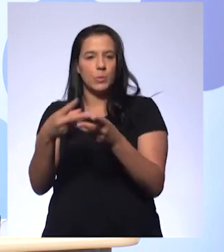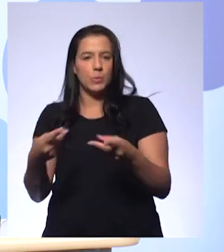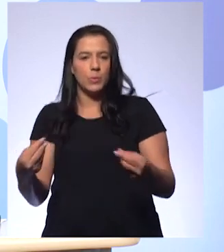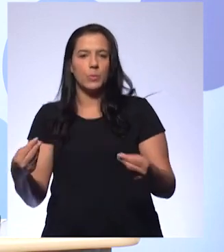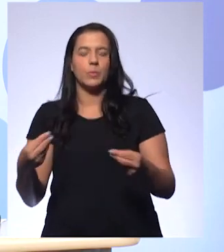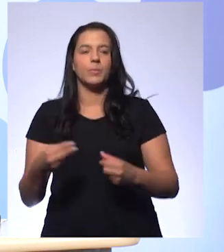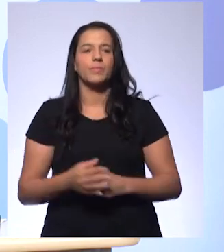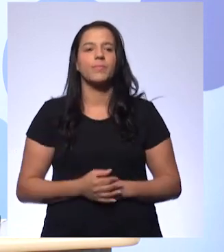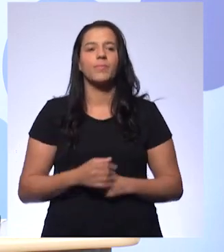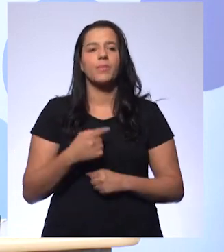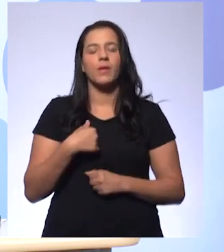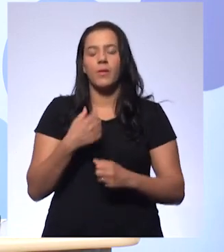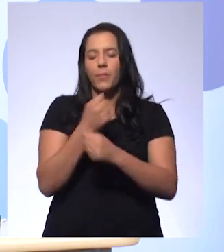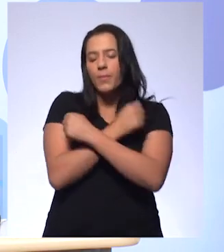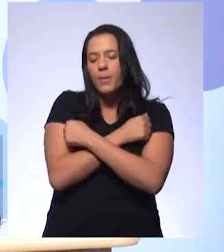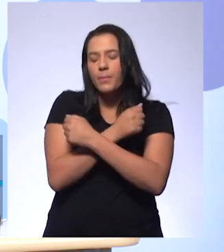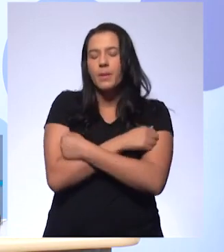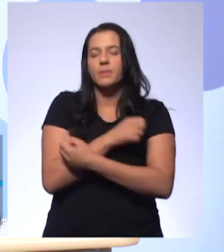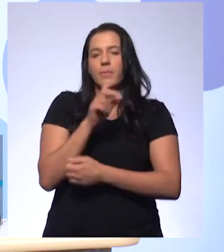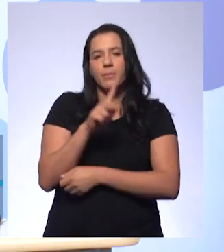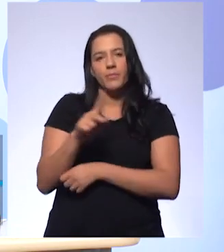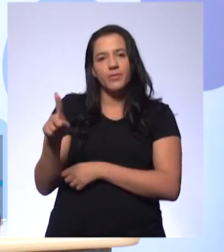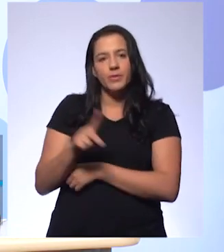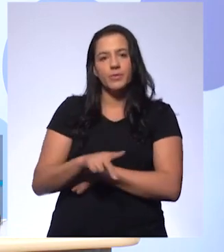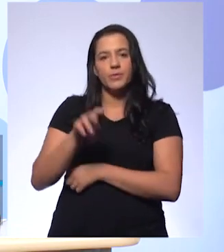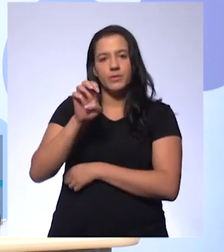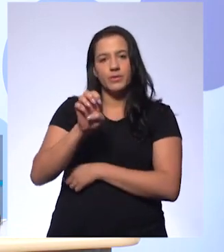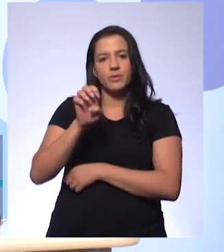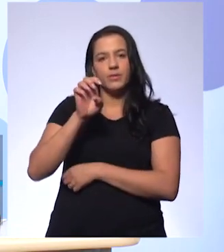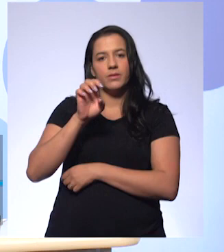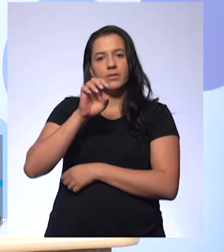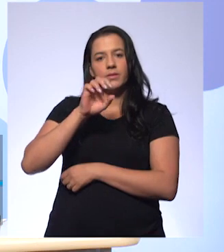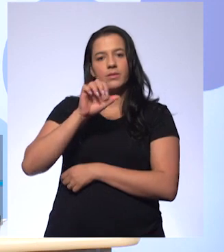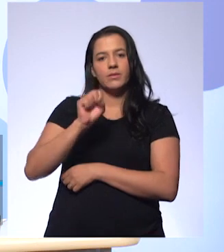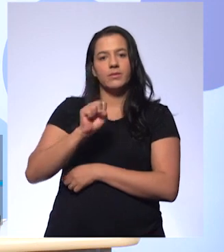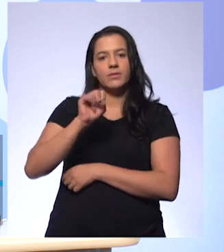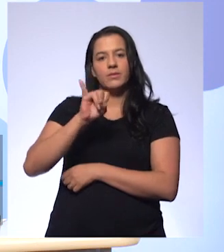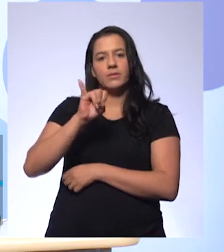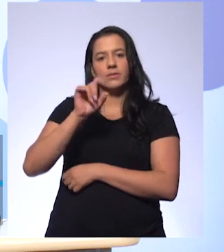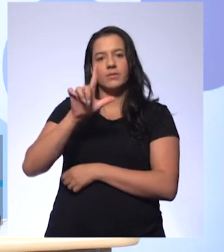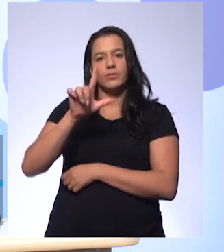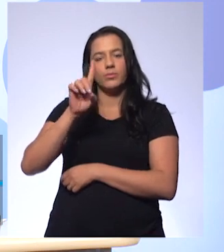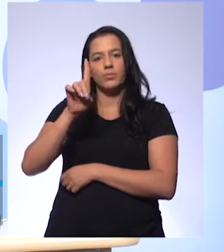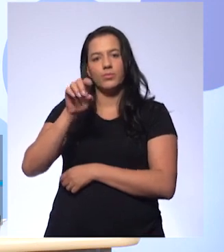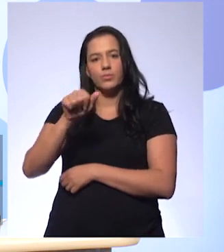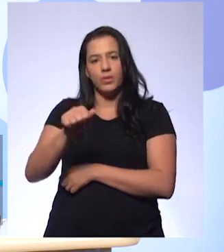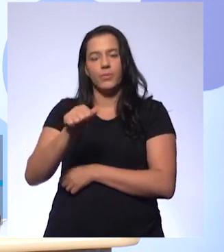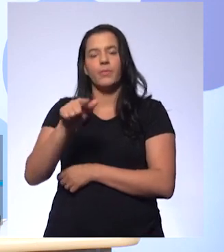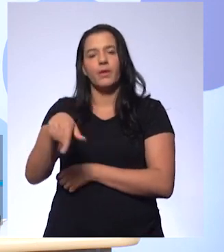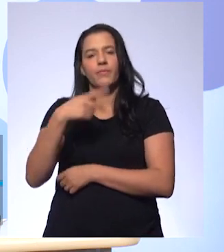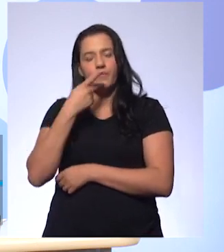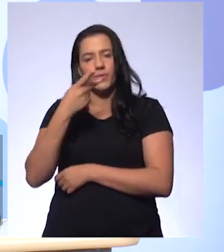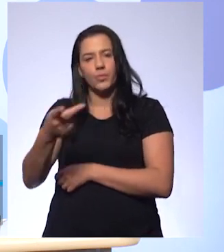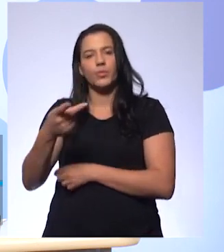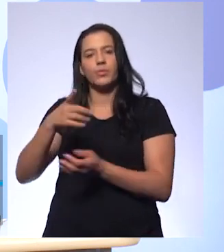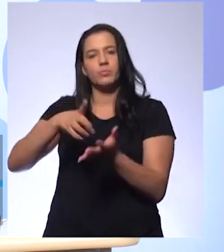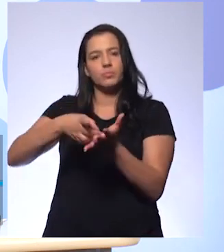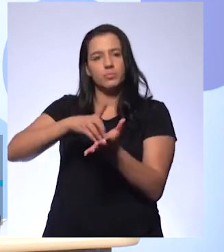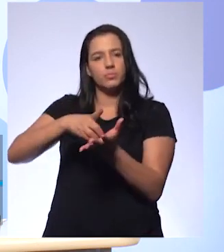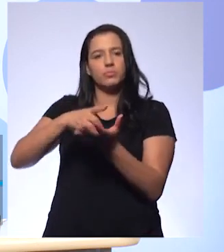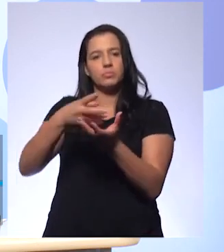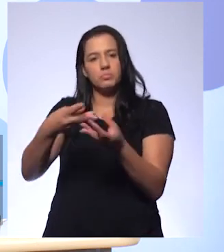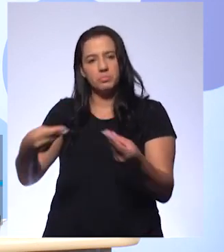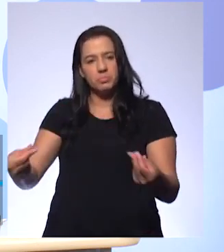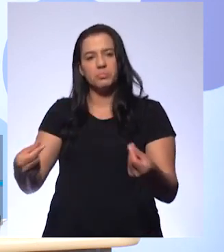Inclusive, um abraço aqui para a professora Isilda, que colocou isso, que eles foram extintos. Aí tem uma contribuição